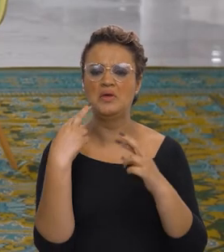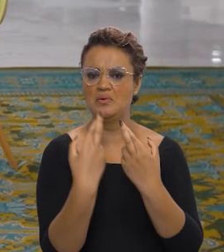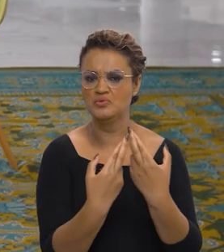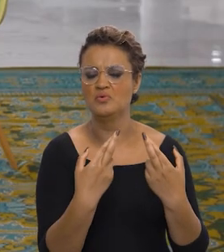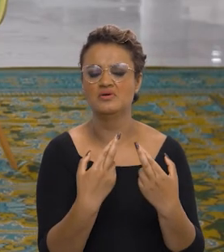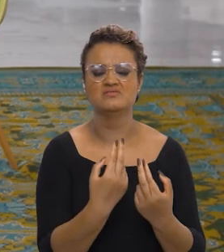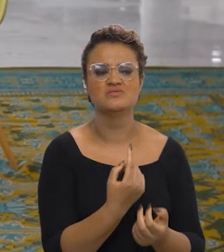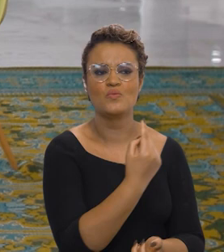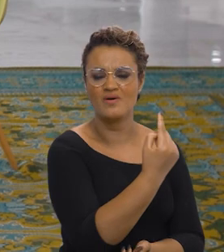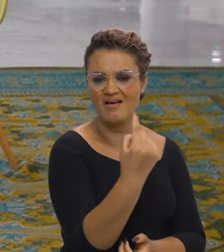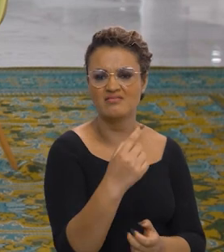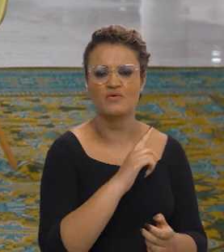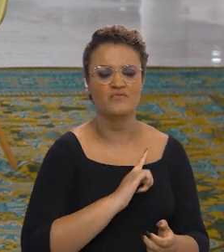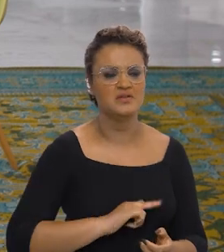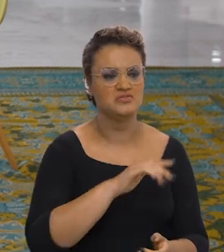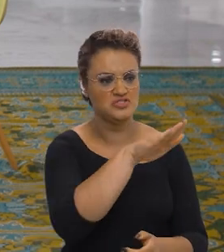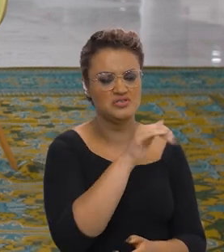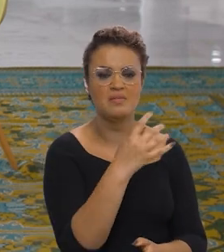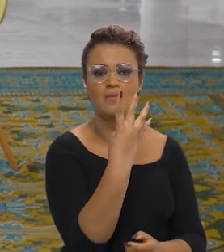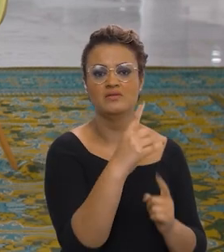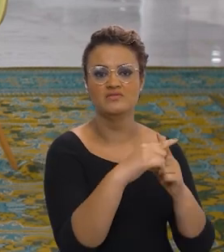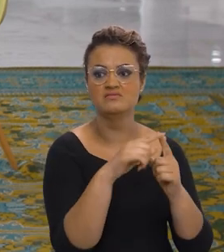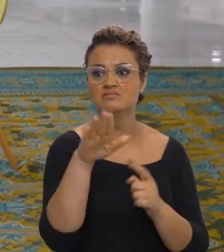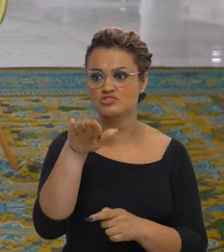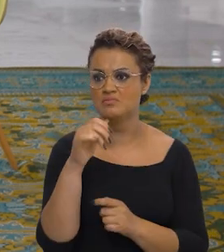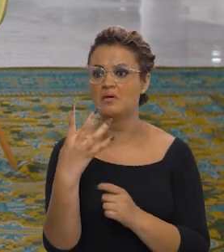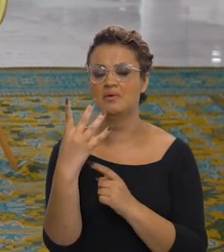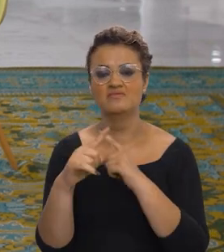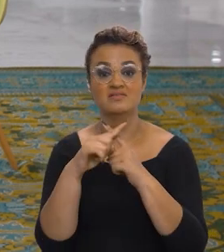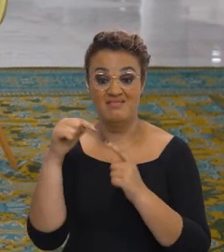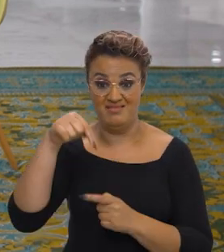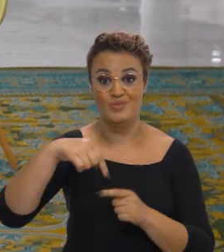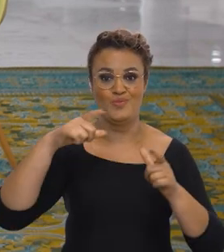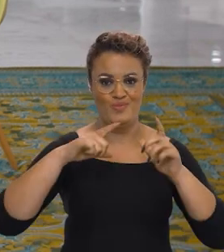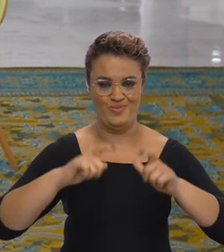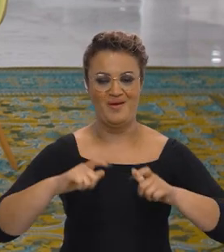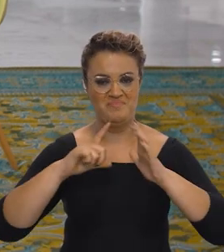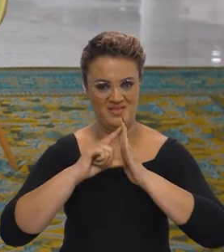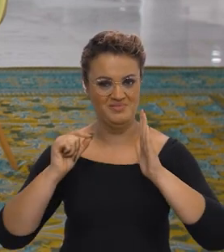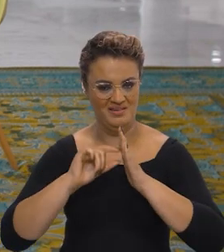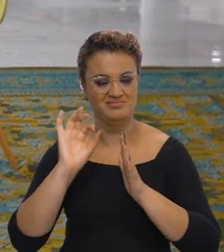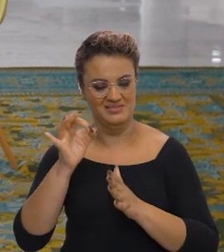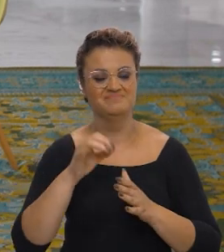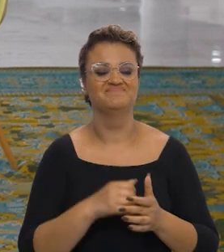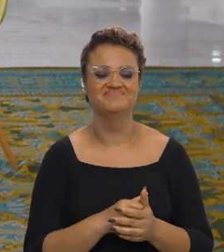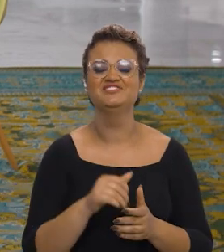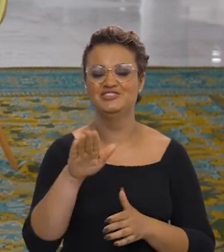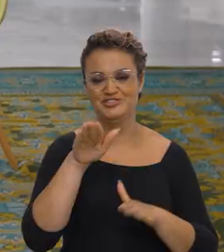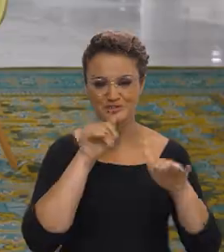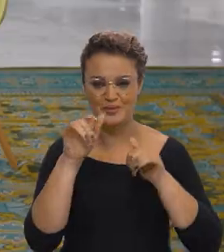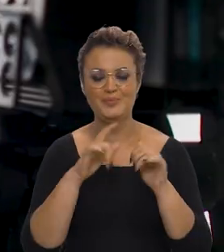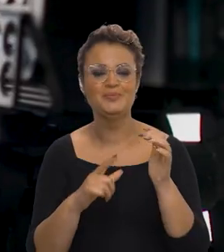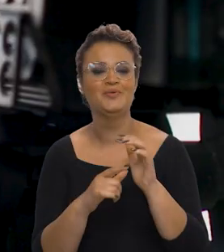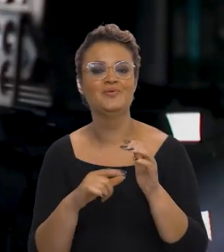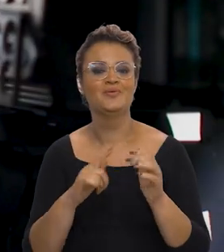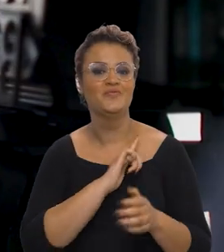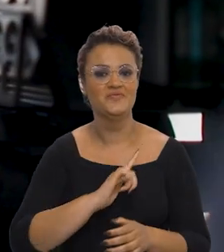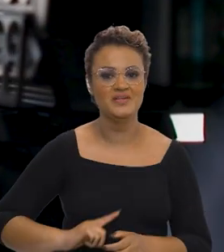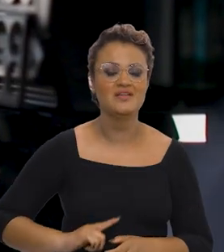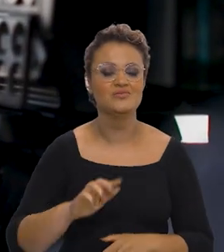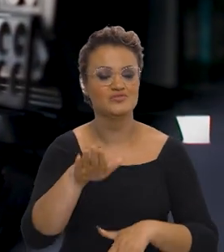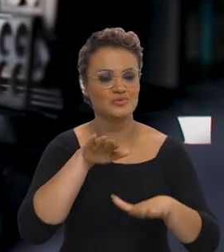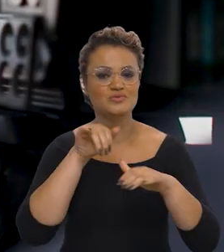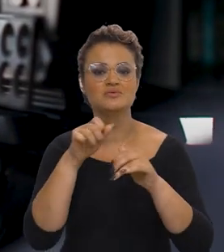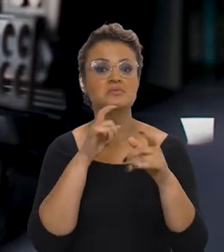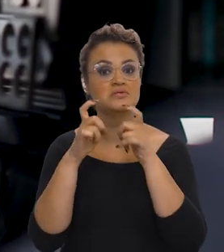reuniões com cada governador. gente montou um sistema... Aqui onde estamos, inclusive, né? No Palácio do Planalto. No Palácio do Planalto. governadores vieram